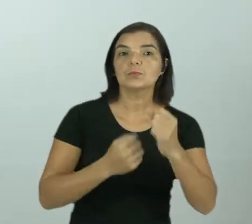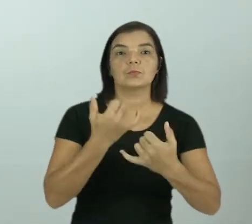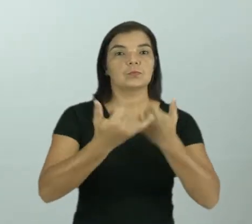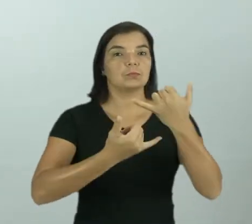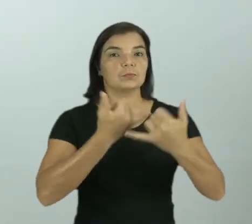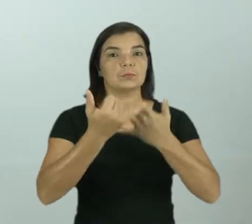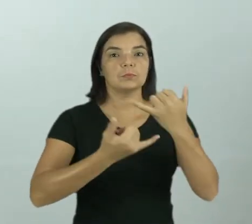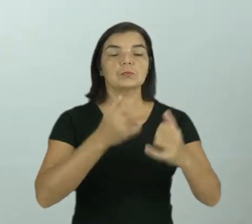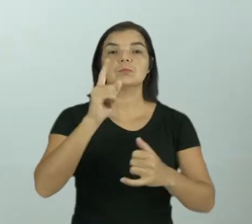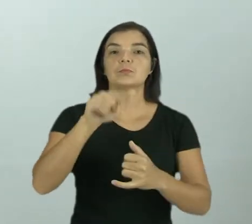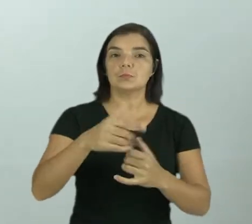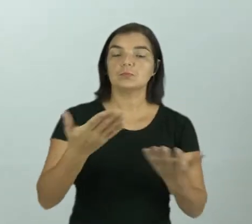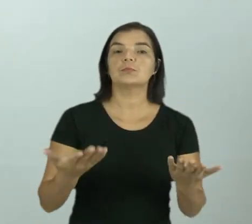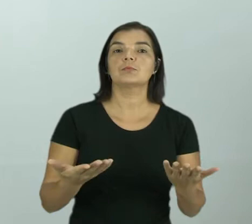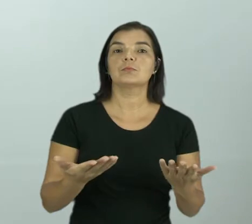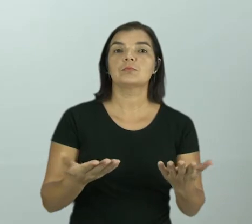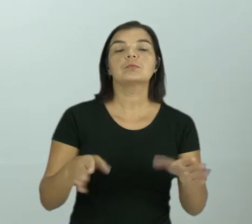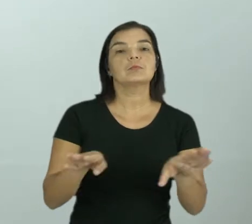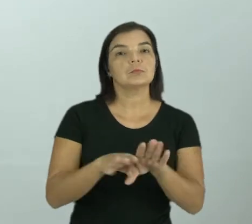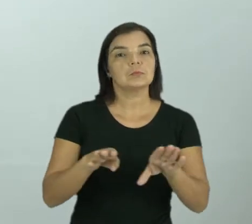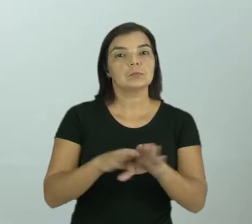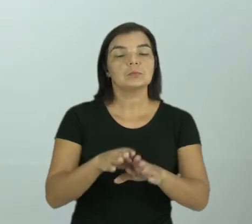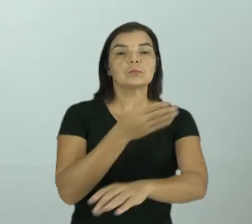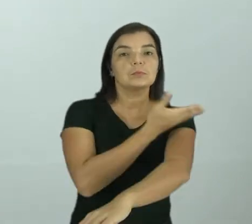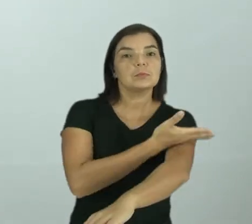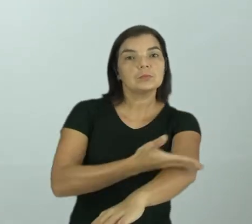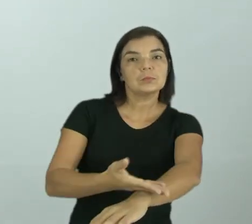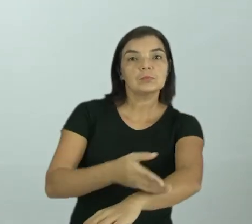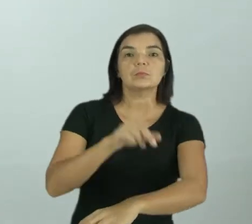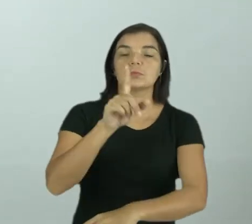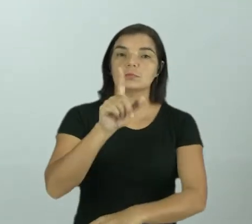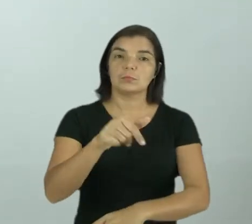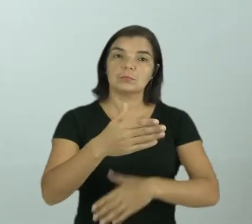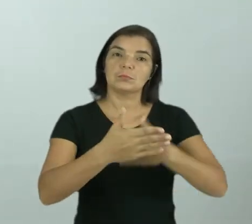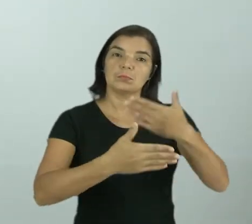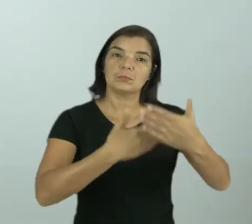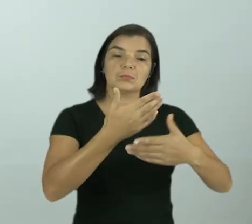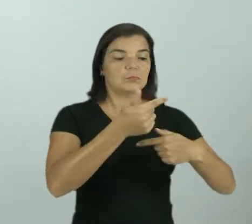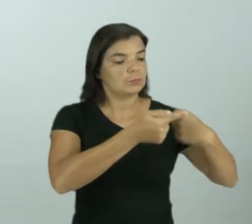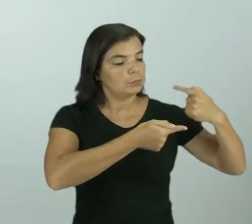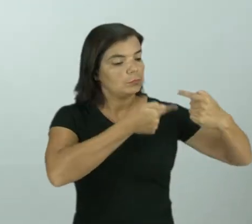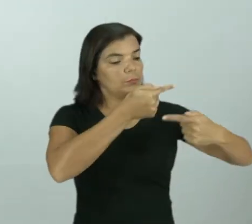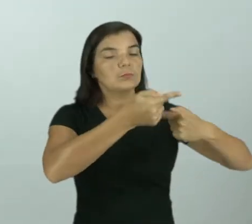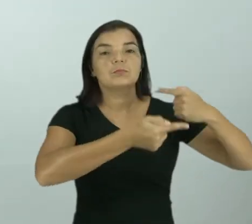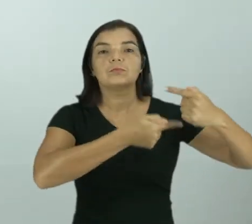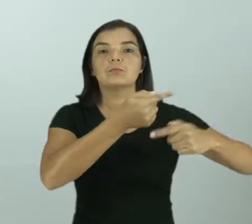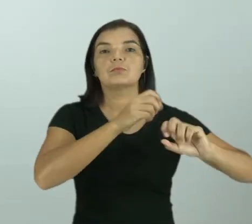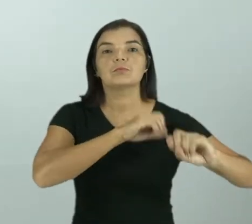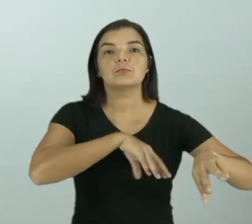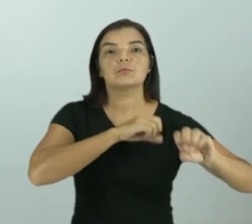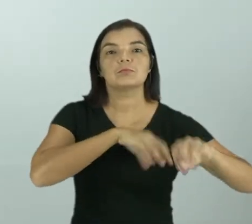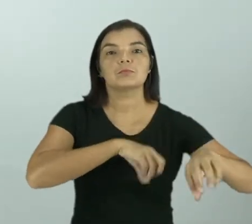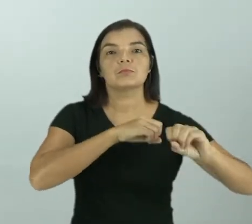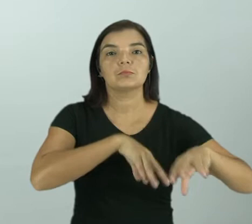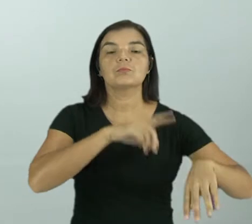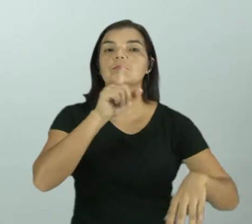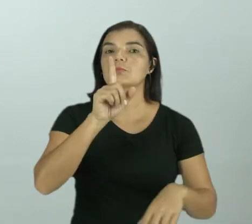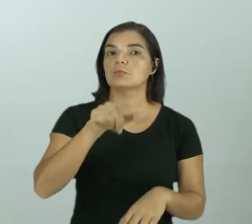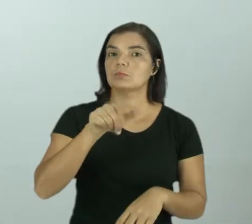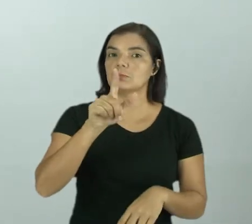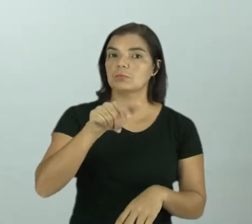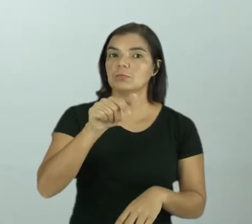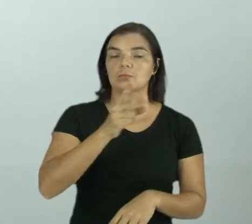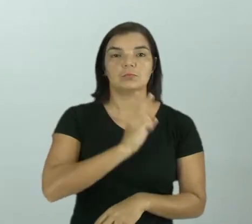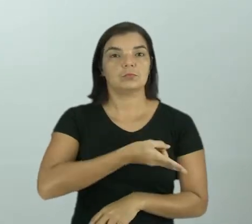brincando, é uma diversão. E essa tradição, ela passa de geração em geração. Então, ela é